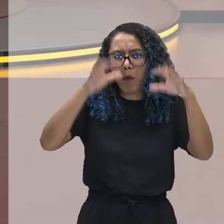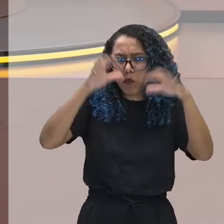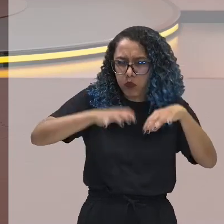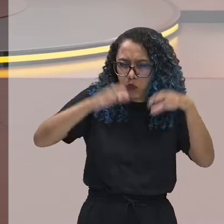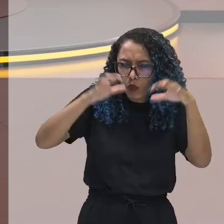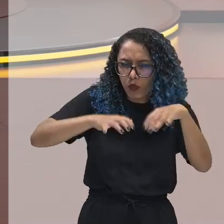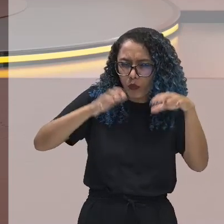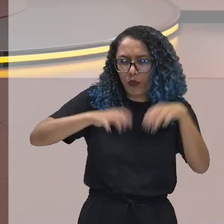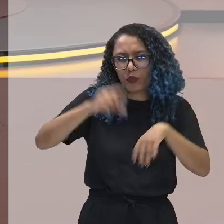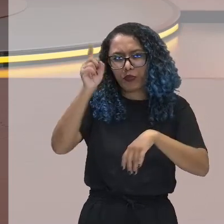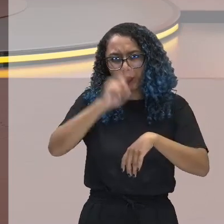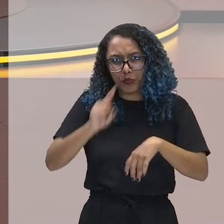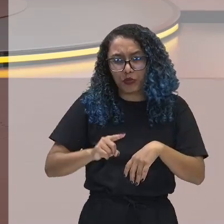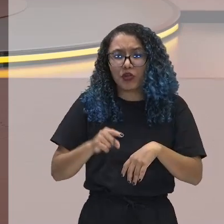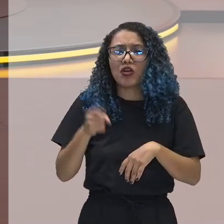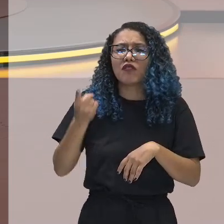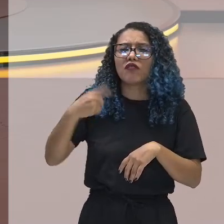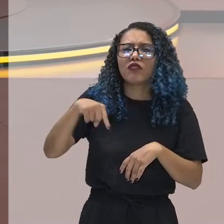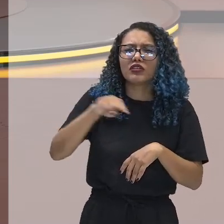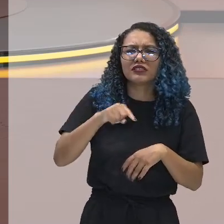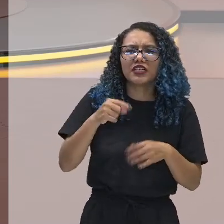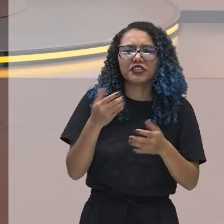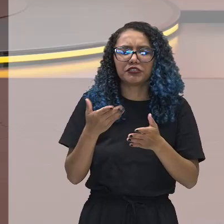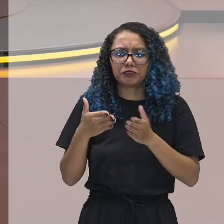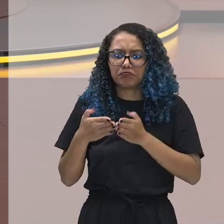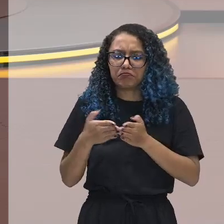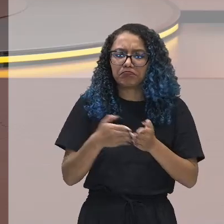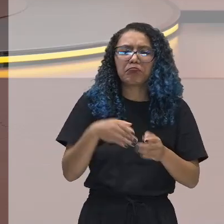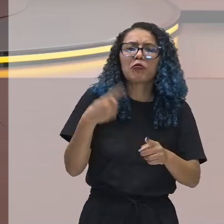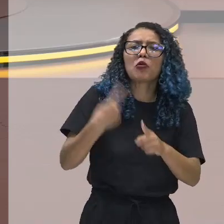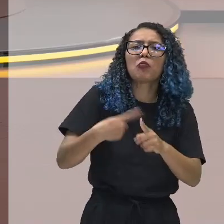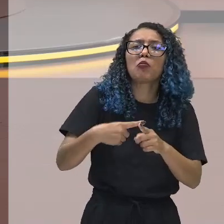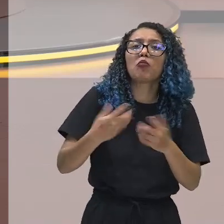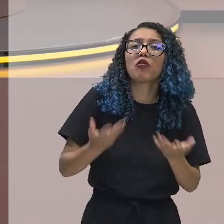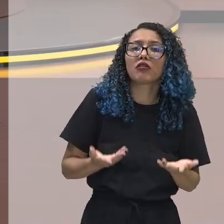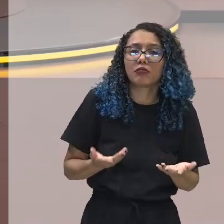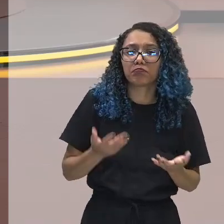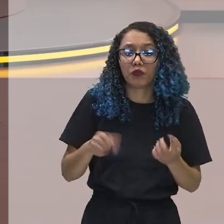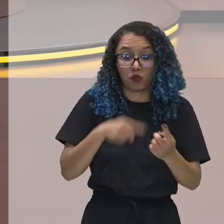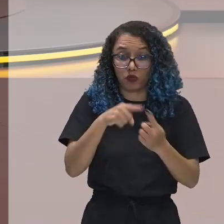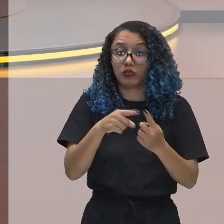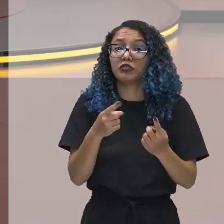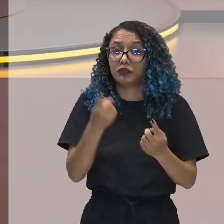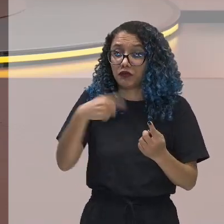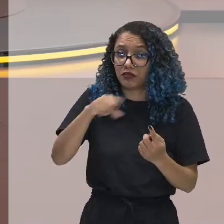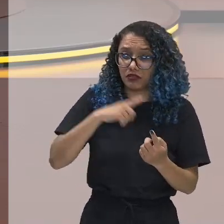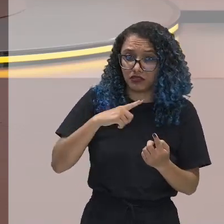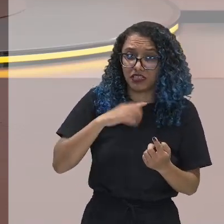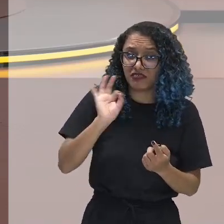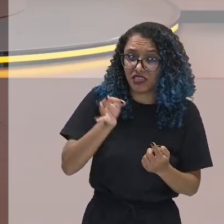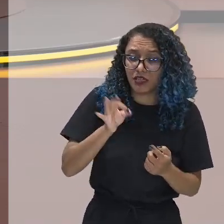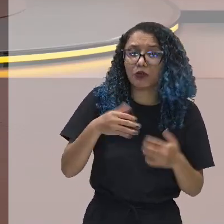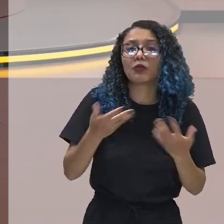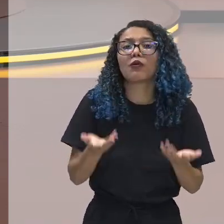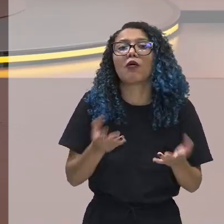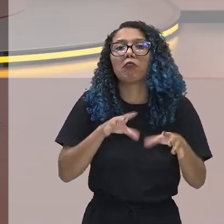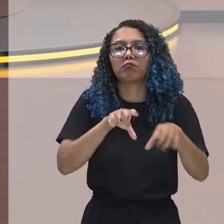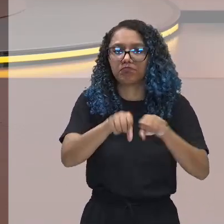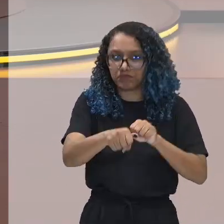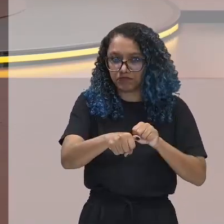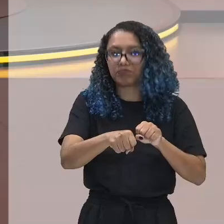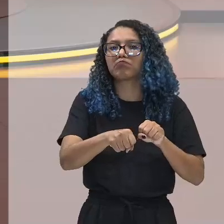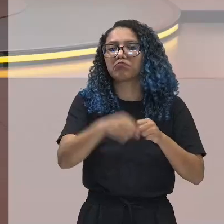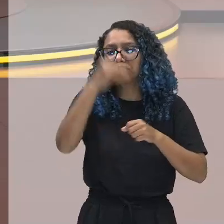tal. Você faz isso por quê? Porque você tem um fim. Qual é o fim? É se formar, obter